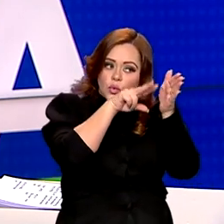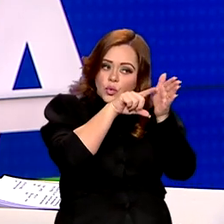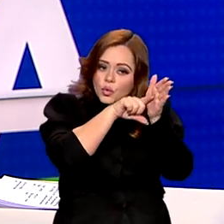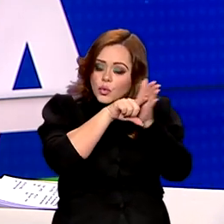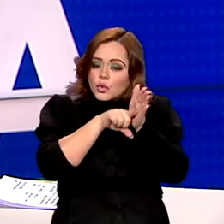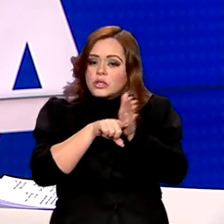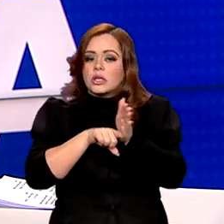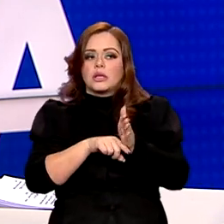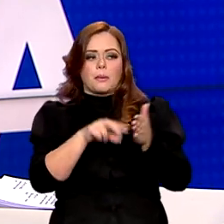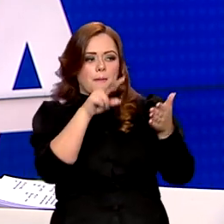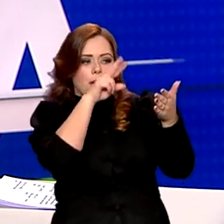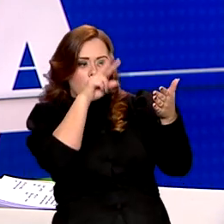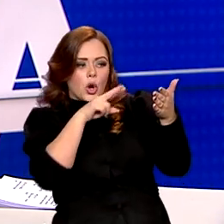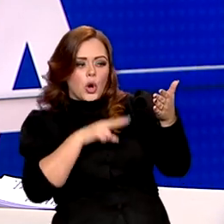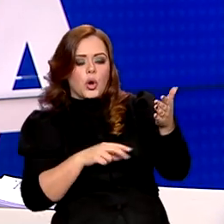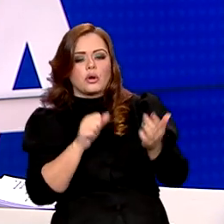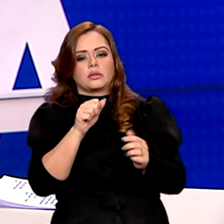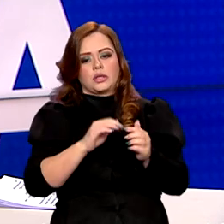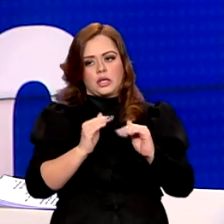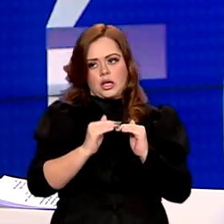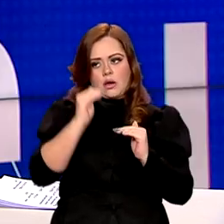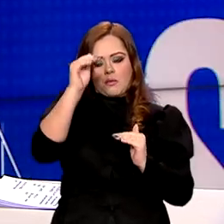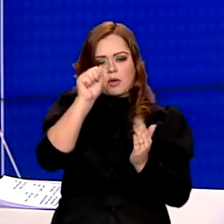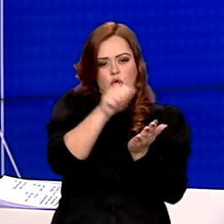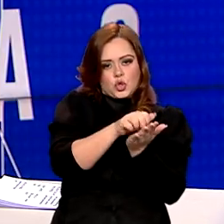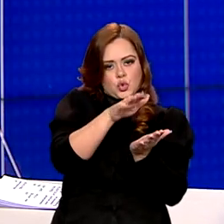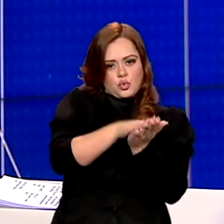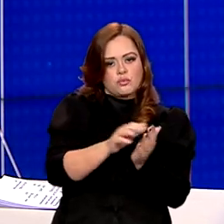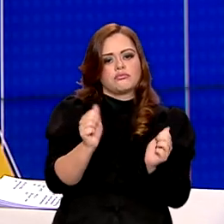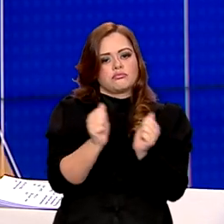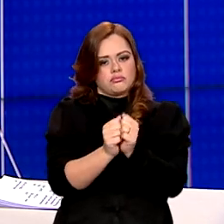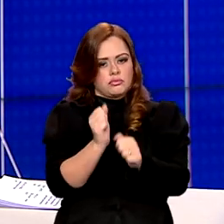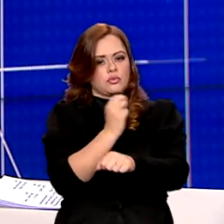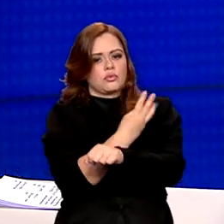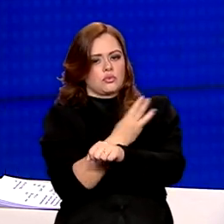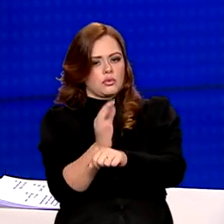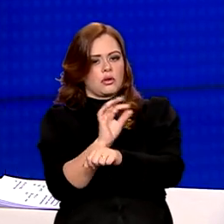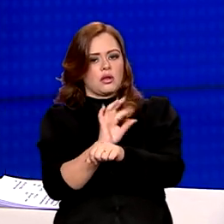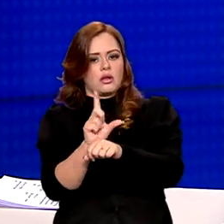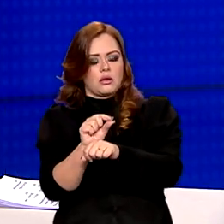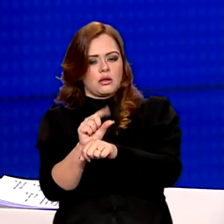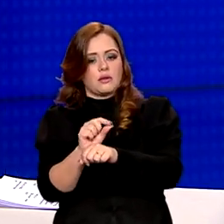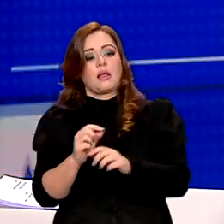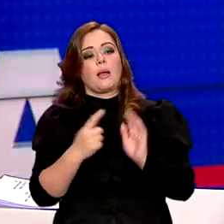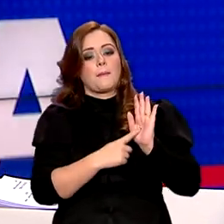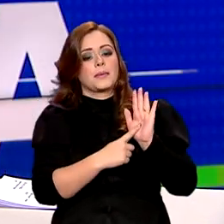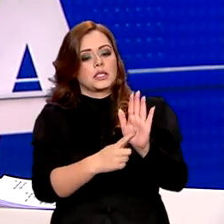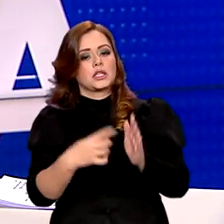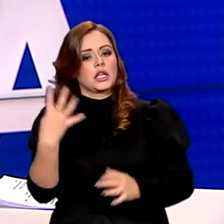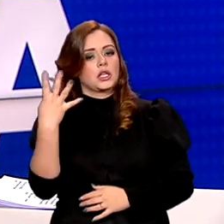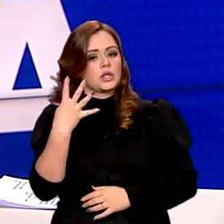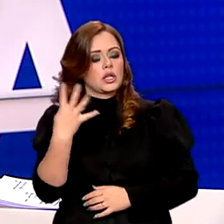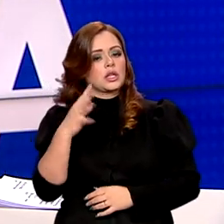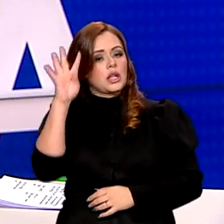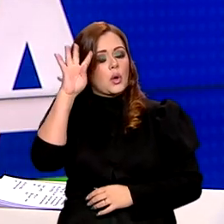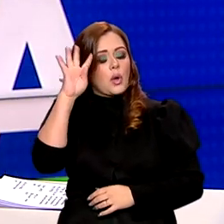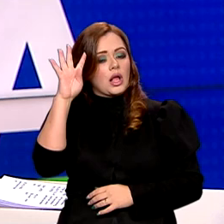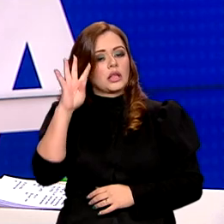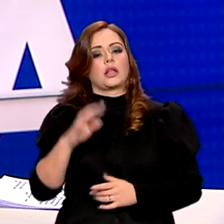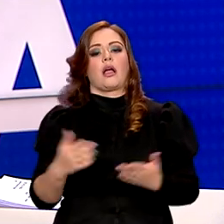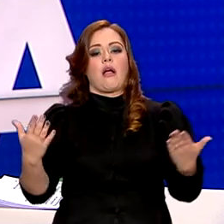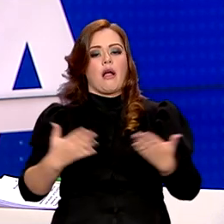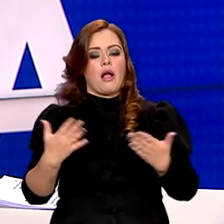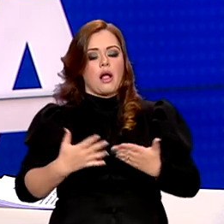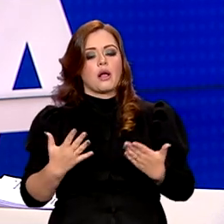do aumento da emissão de multas pelo Ibama. As informações foram apresentadas nesta quarta-feira pelo Ministério do Meio